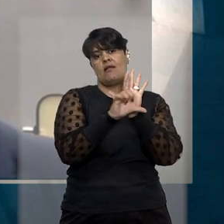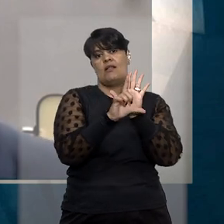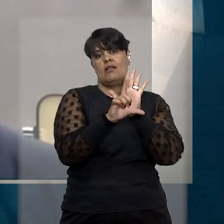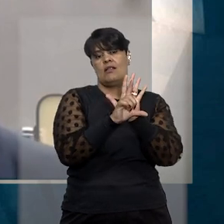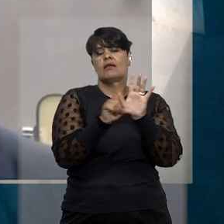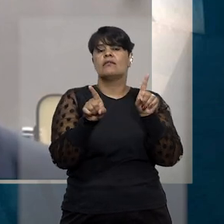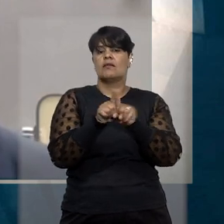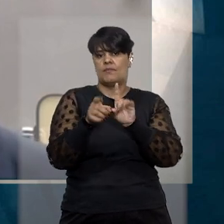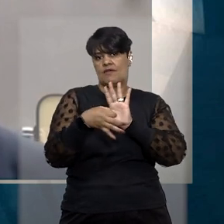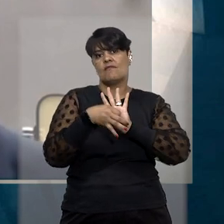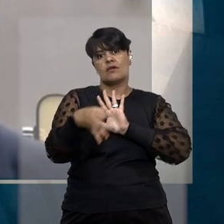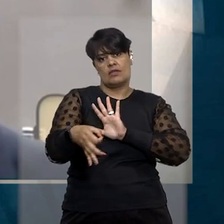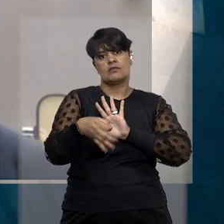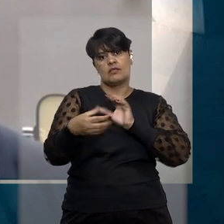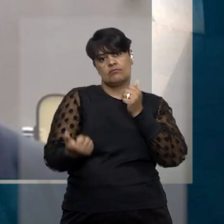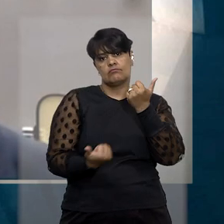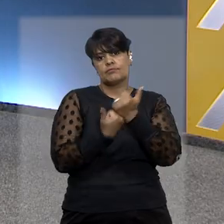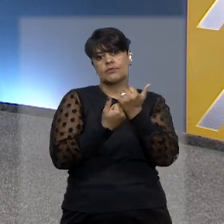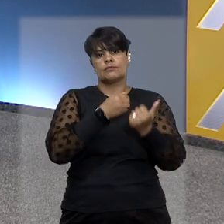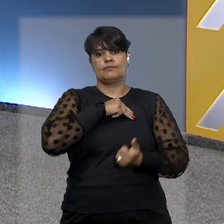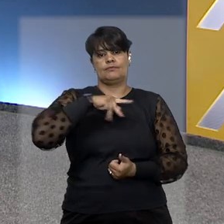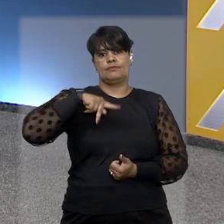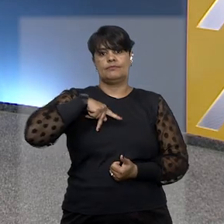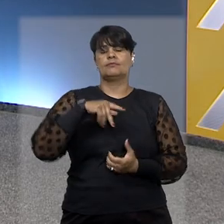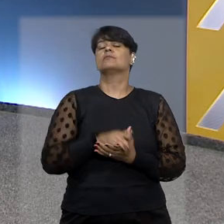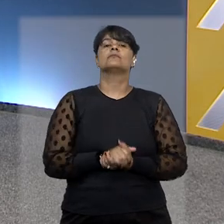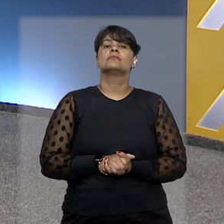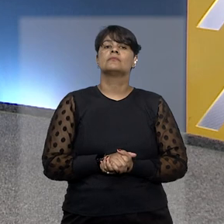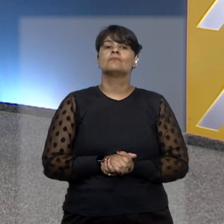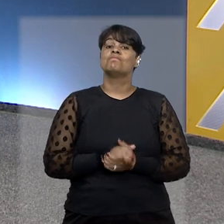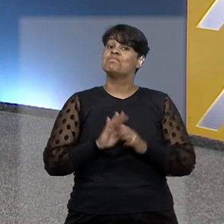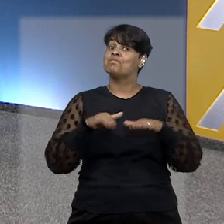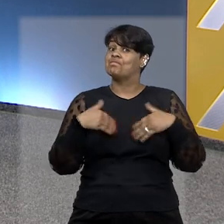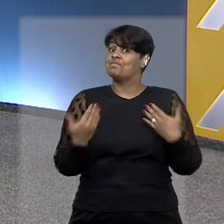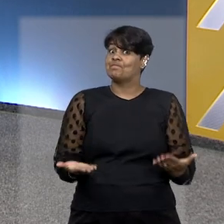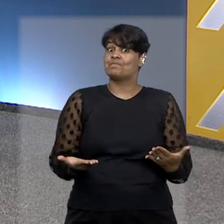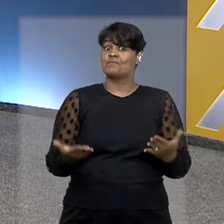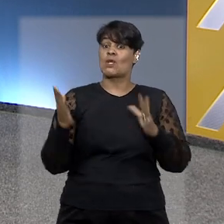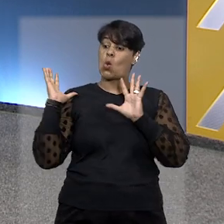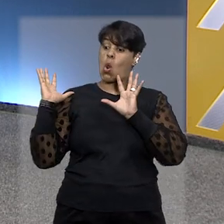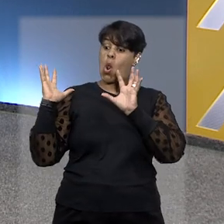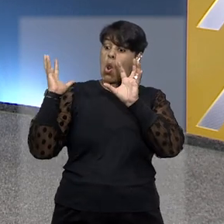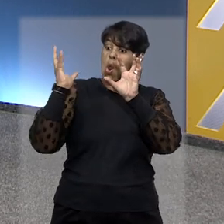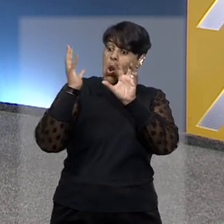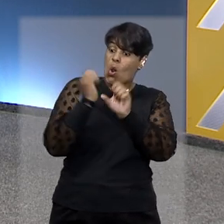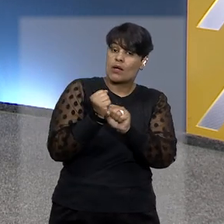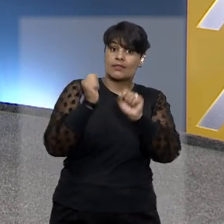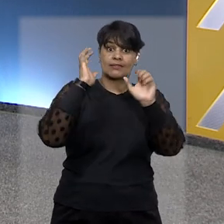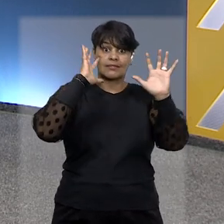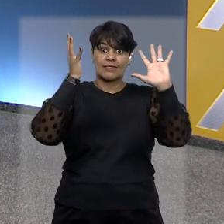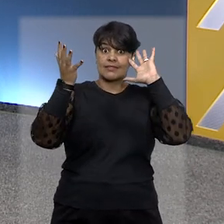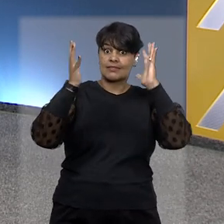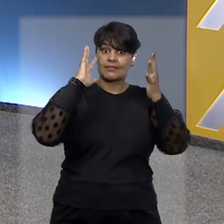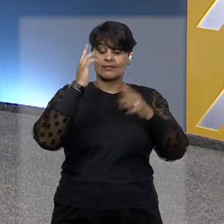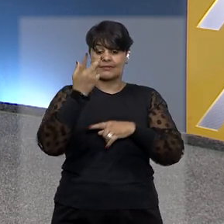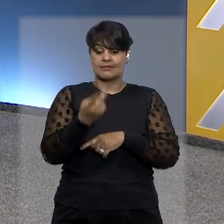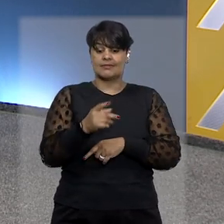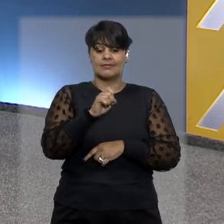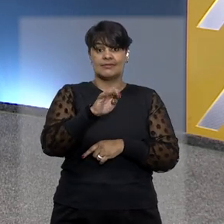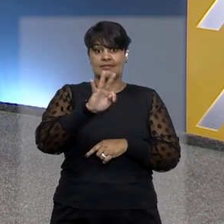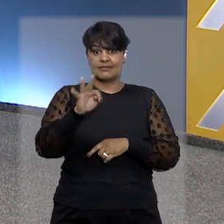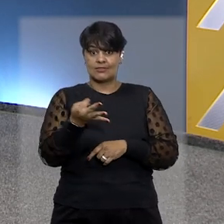favoráveis do Ministério Público Federal. E a retrospectiva especial com decisões do STJ, que foram